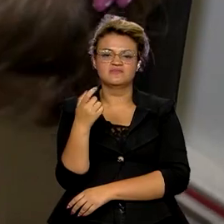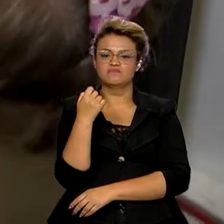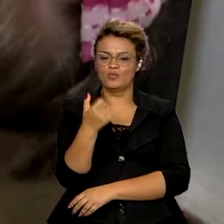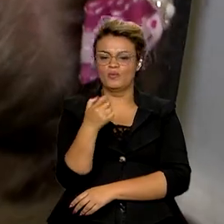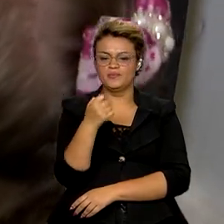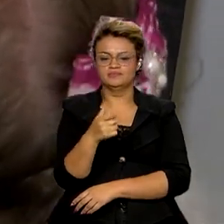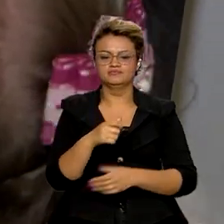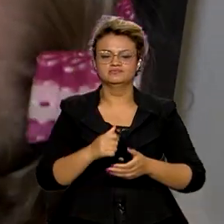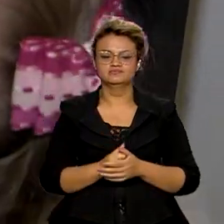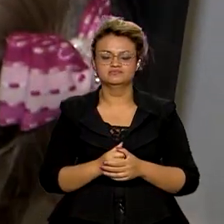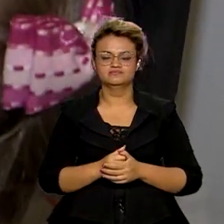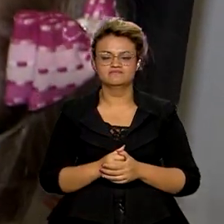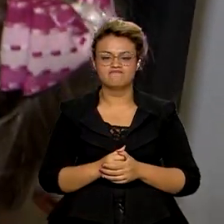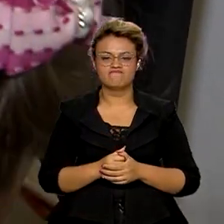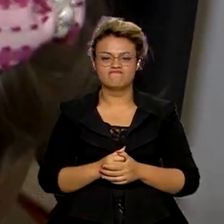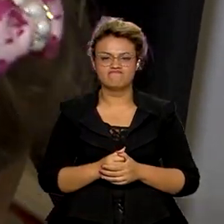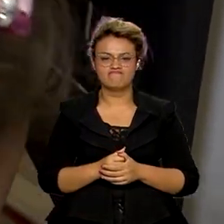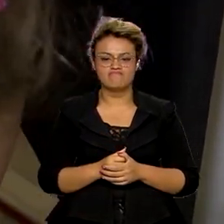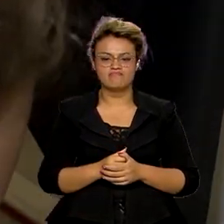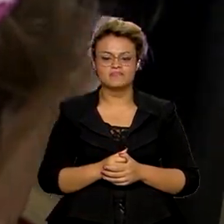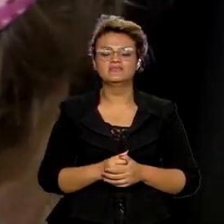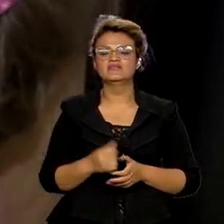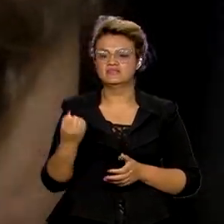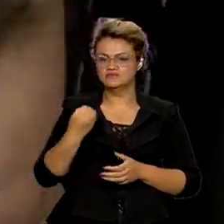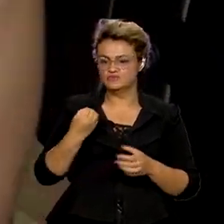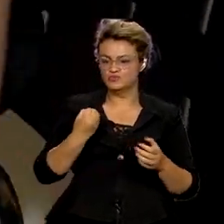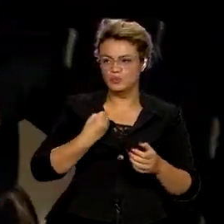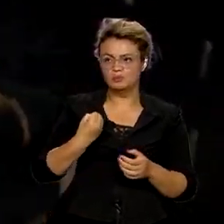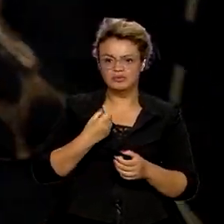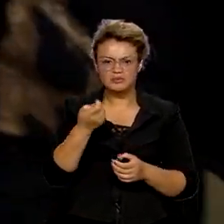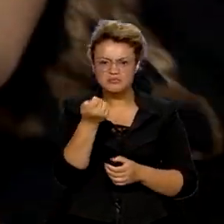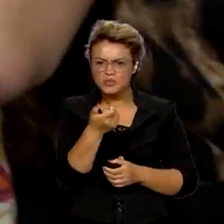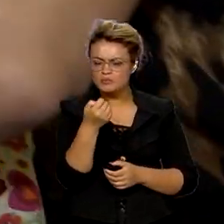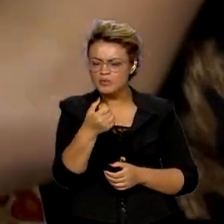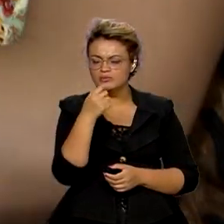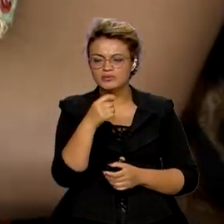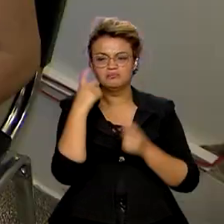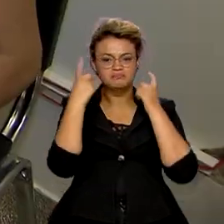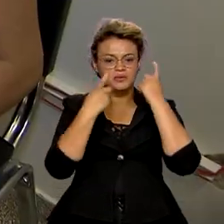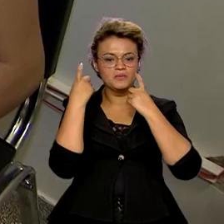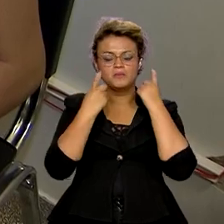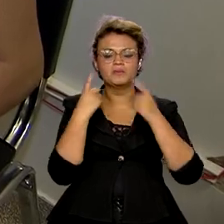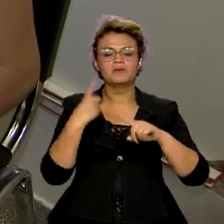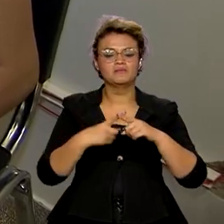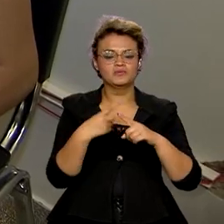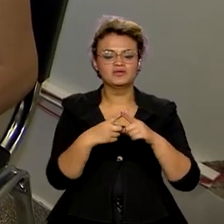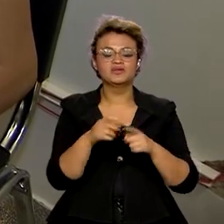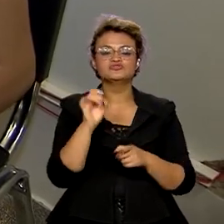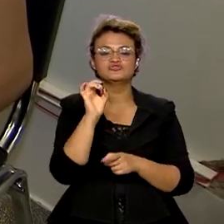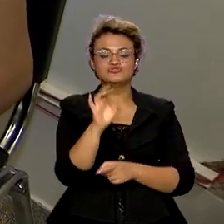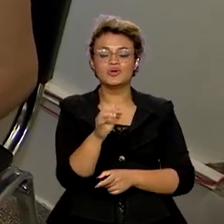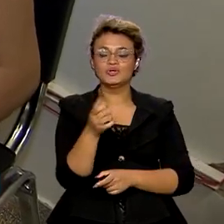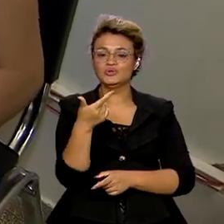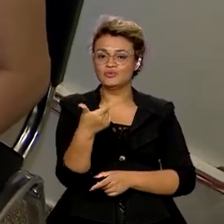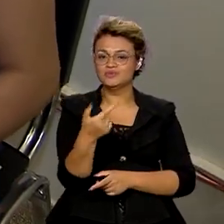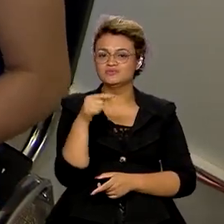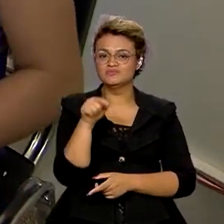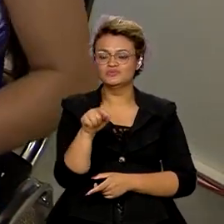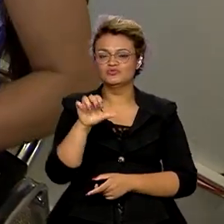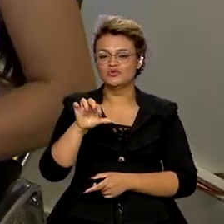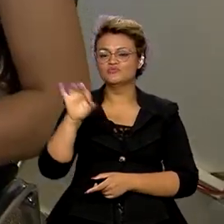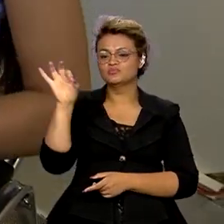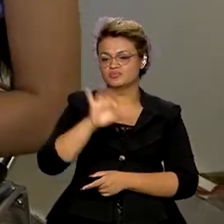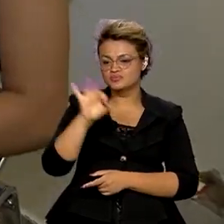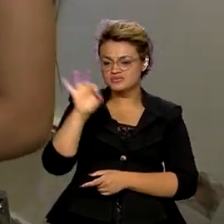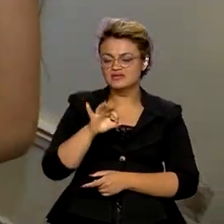contra a Covid-19. Os números preocupantes apontam ainda que apenas 2,9%